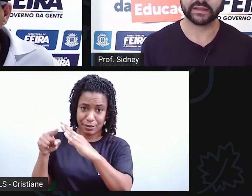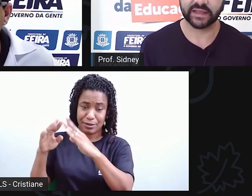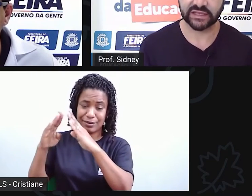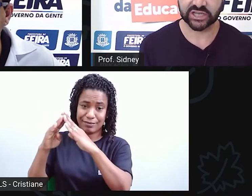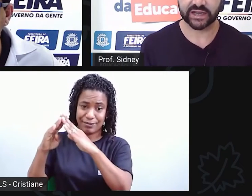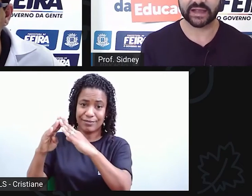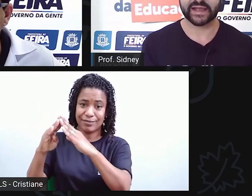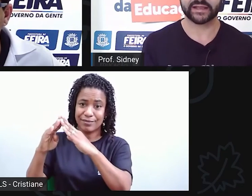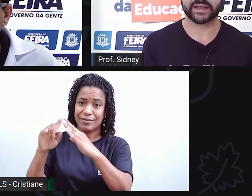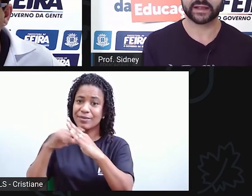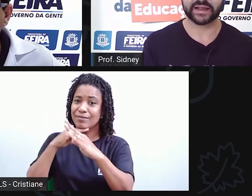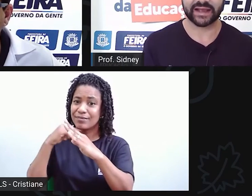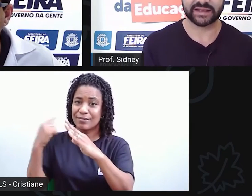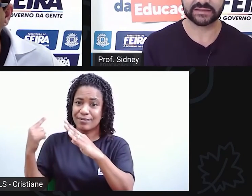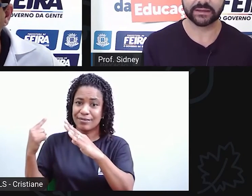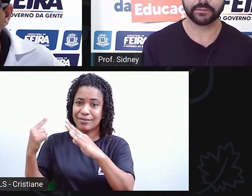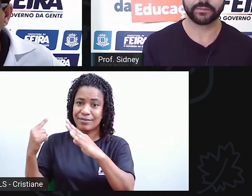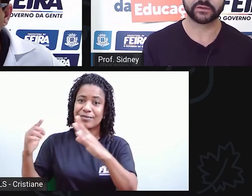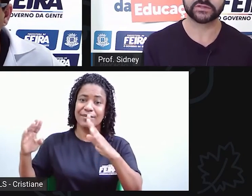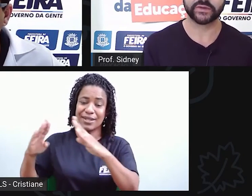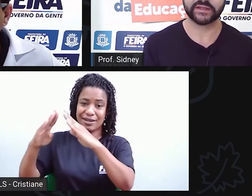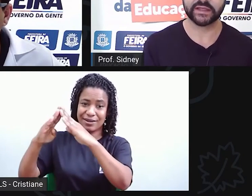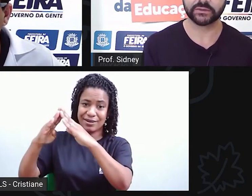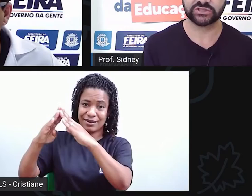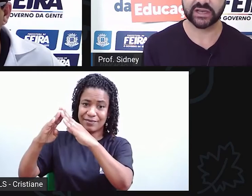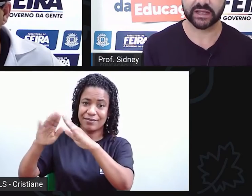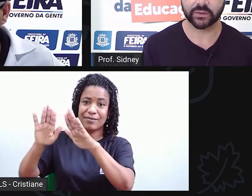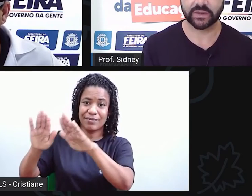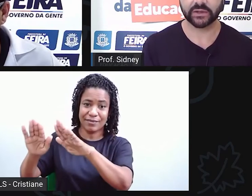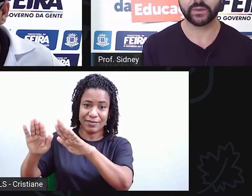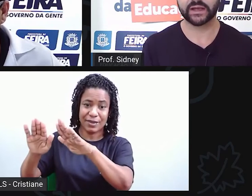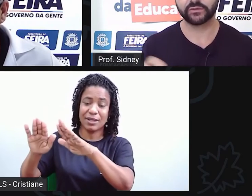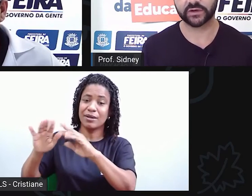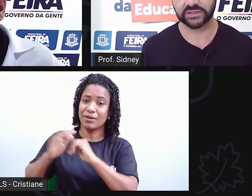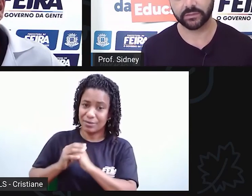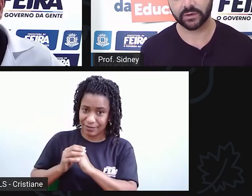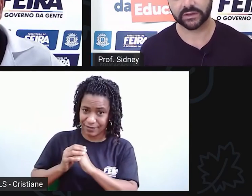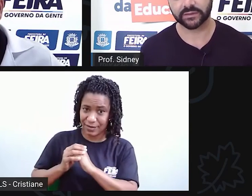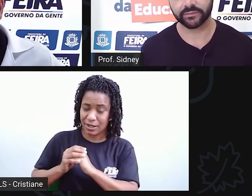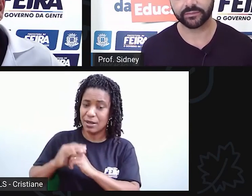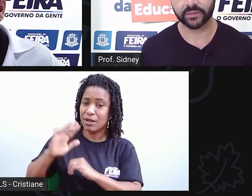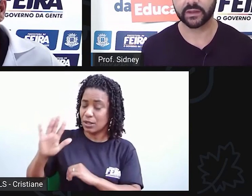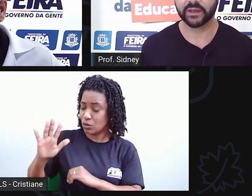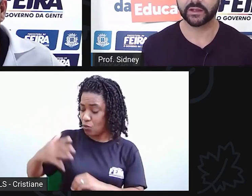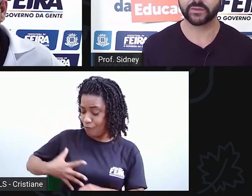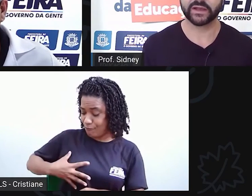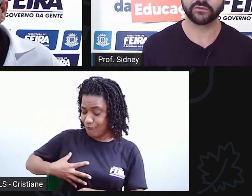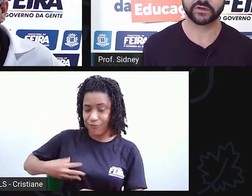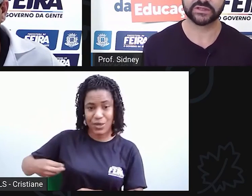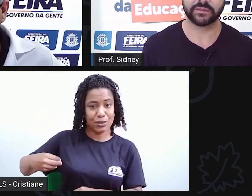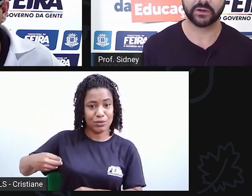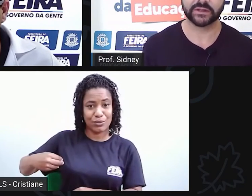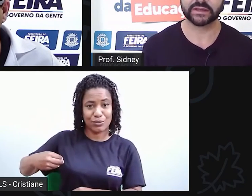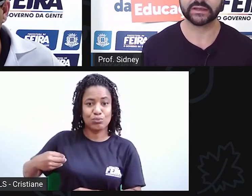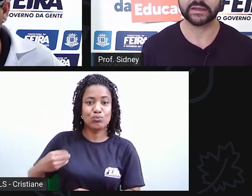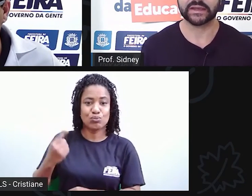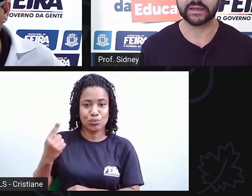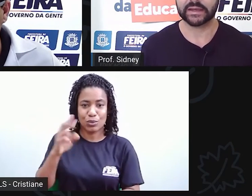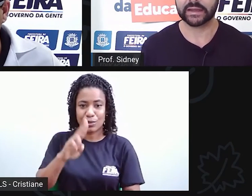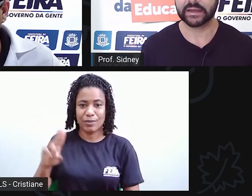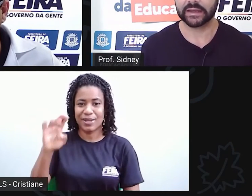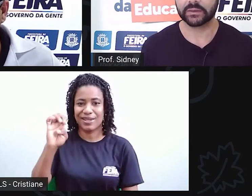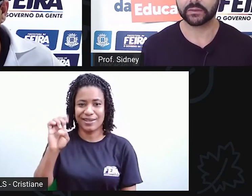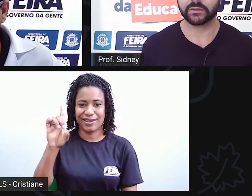ele deixa a casa para o seu herdeiro direto, que é Eduardo Frós da Mota. Eduardo Frós da Mota